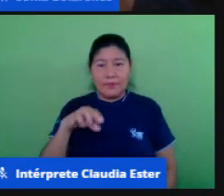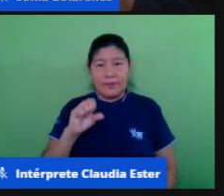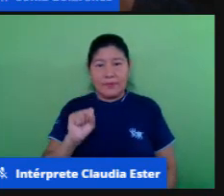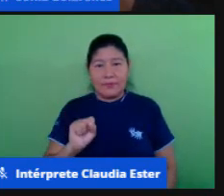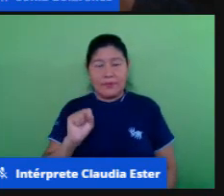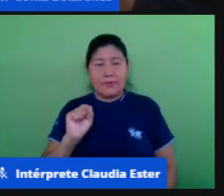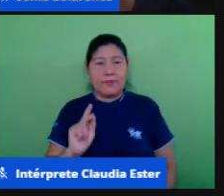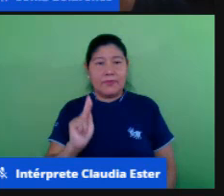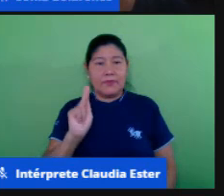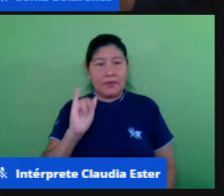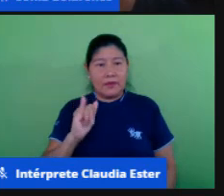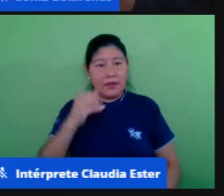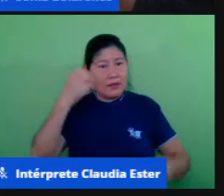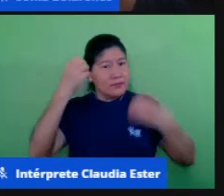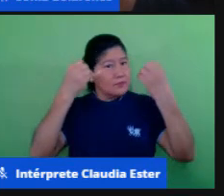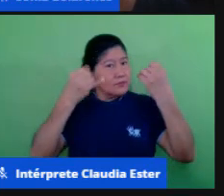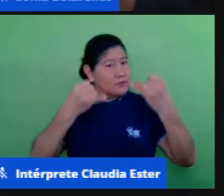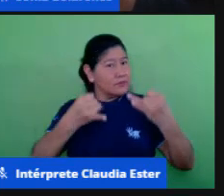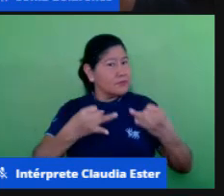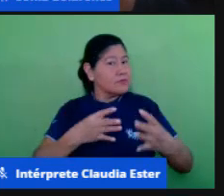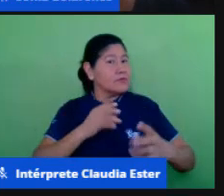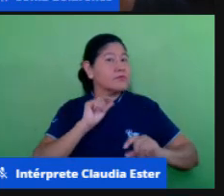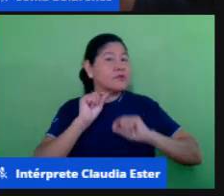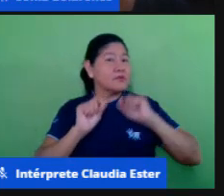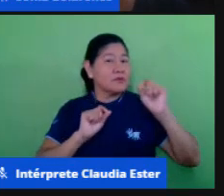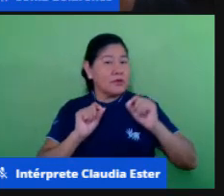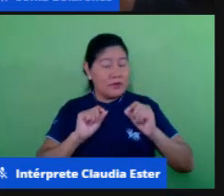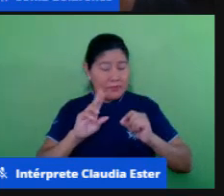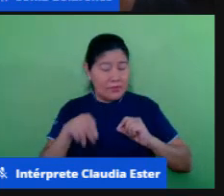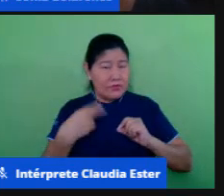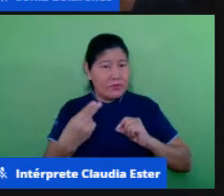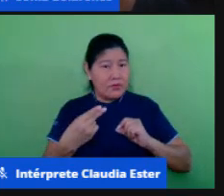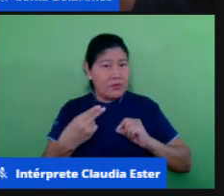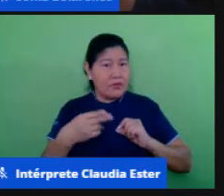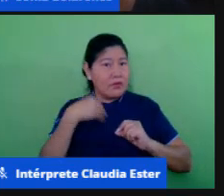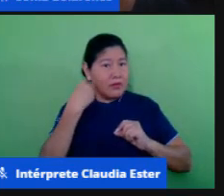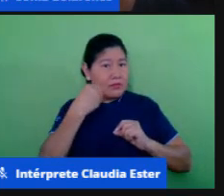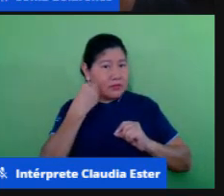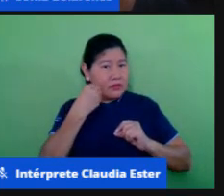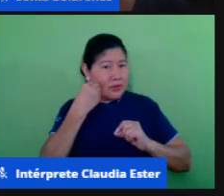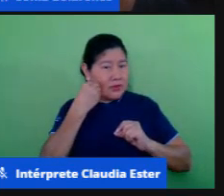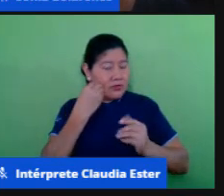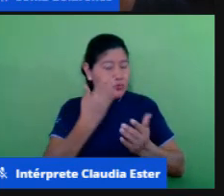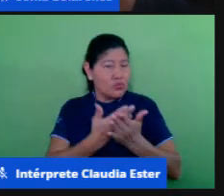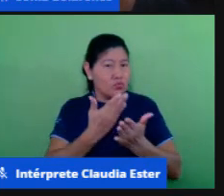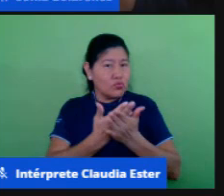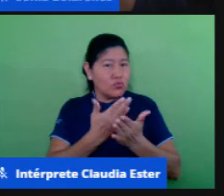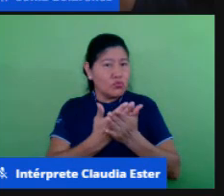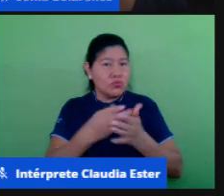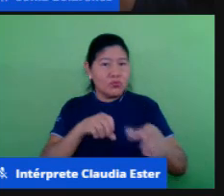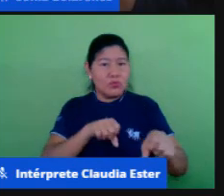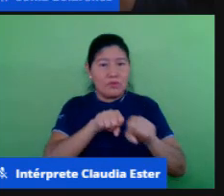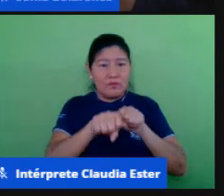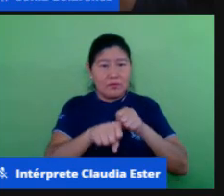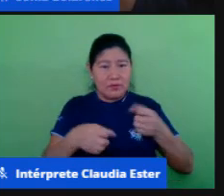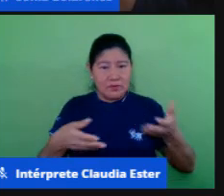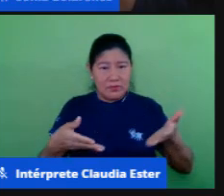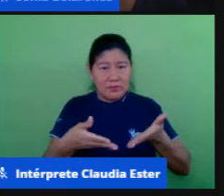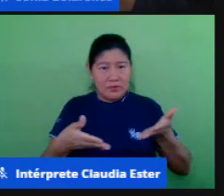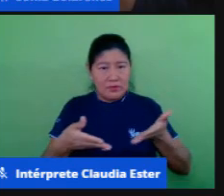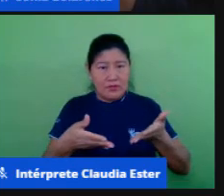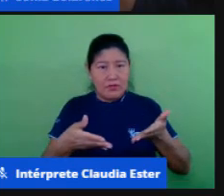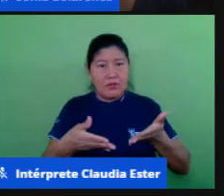o seguinte isso para nós para a nossa formação agora enquanto professores pensando a nossa formação